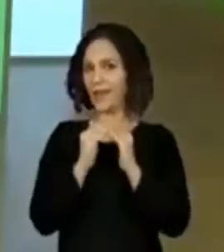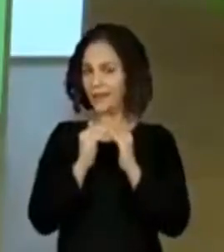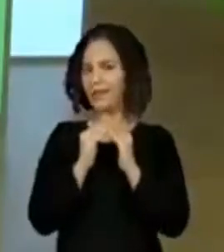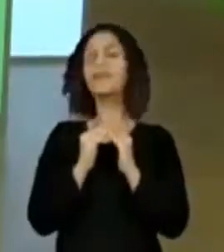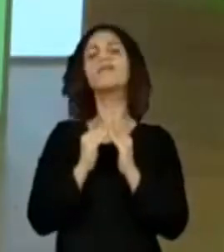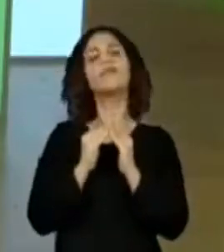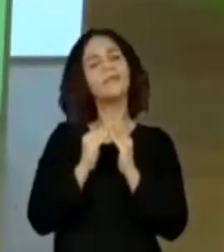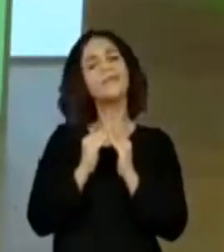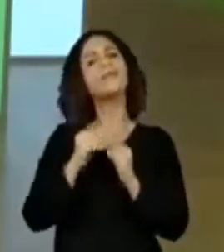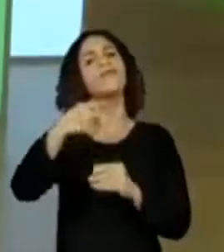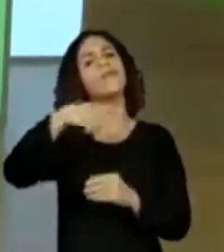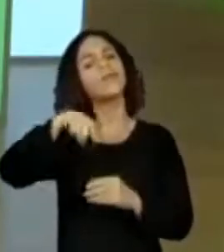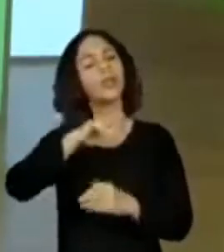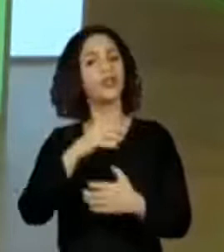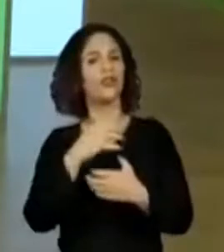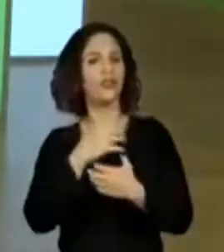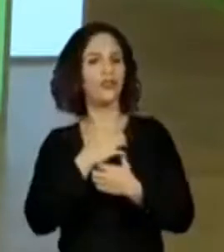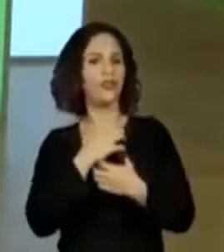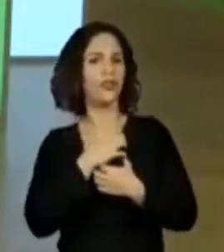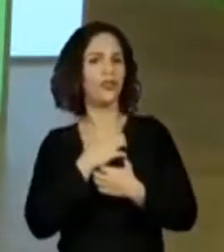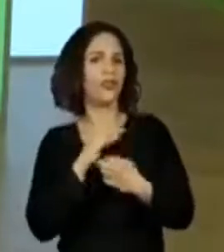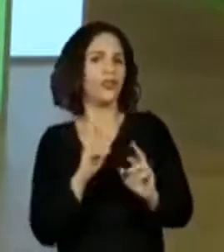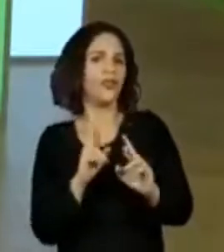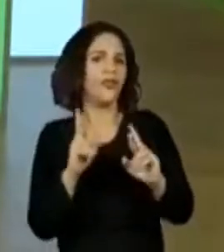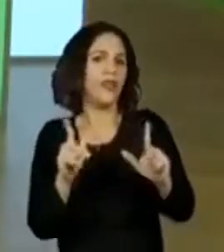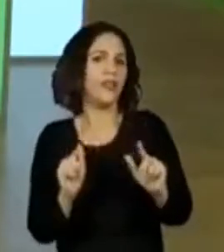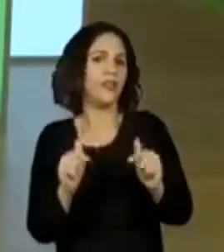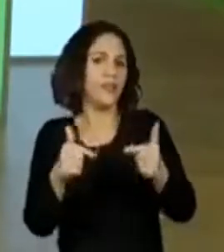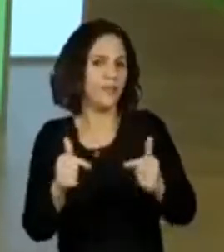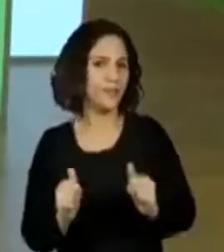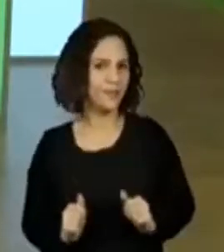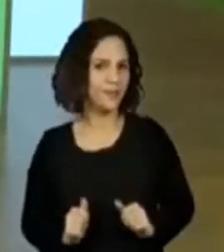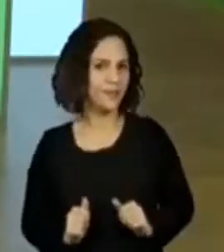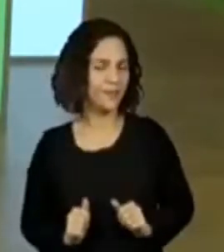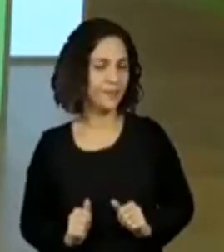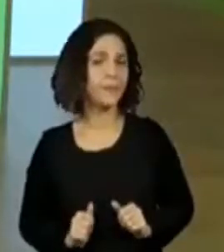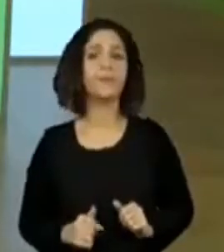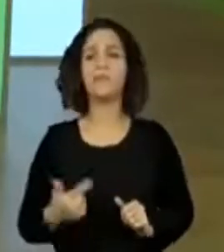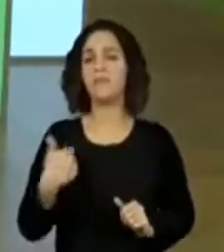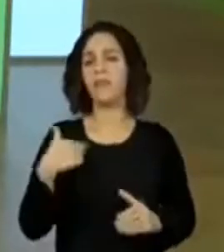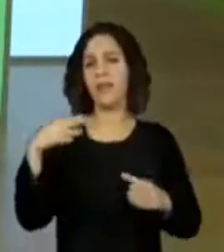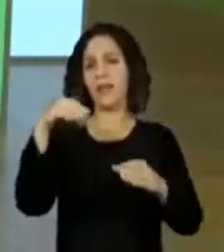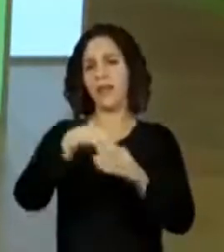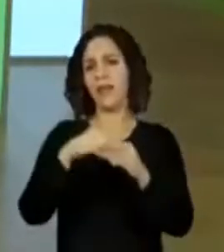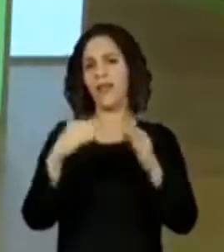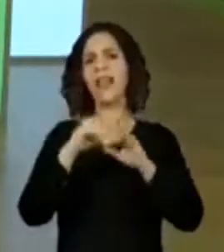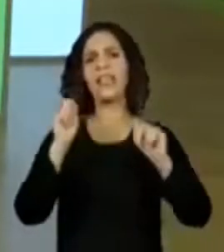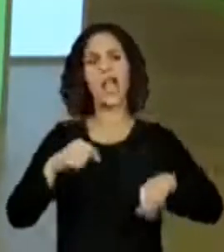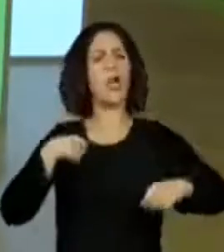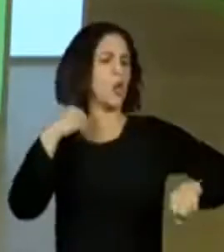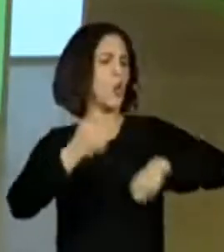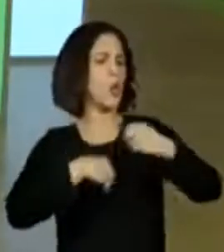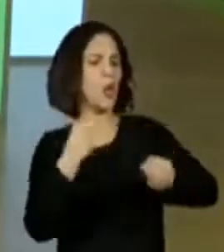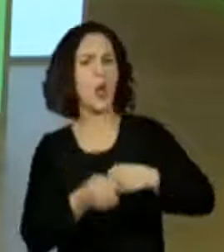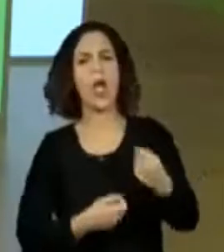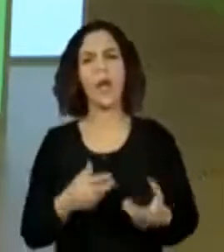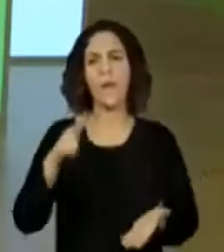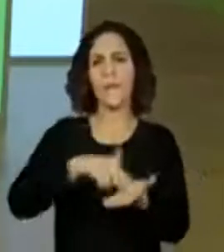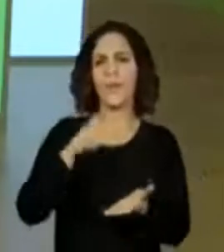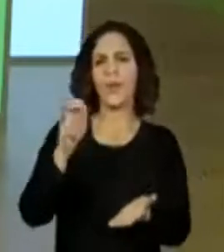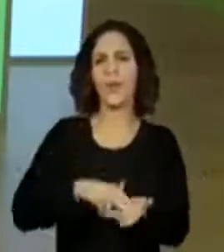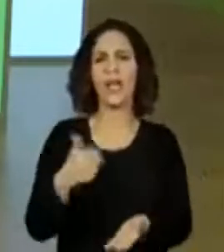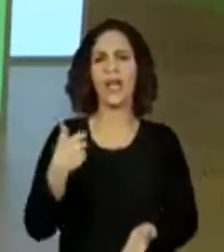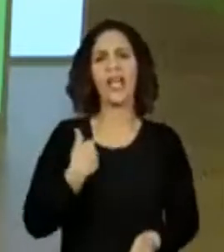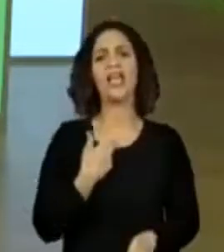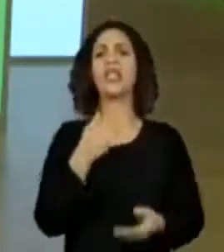uma maneira diferente de agir. Na nossa casa, a gente pode correr, pode pular, põe o pé em cima do sofá,